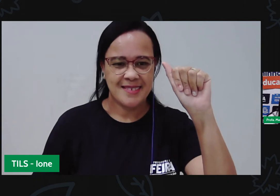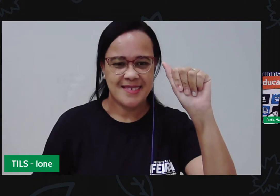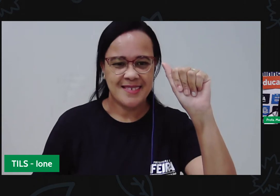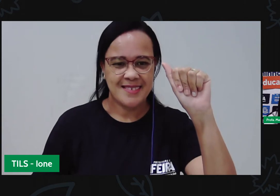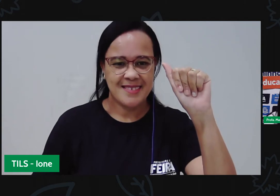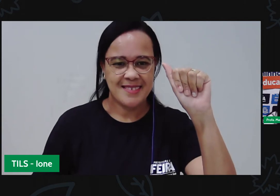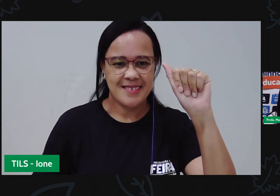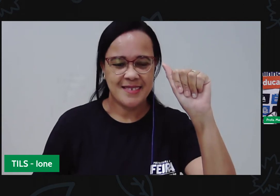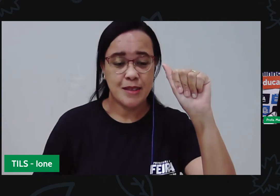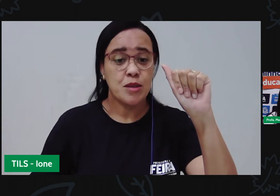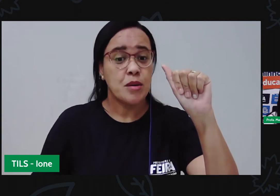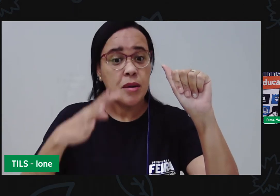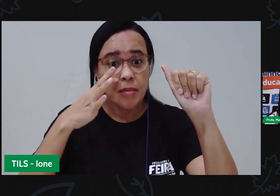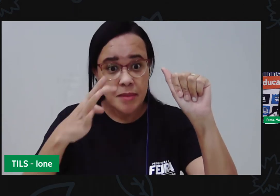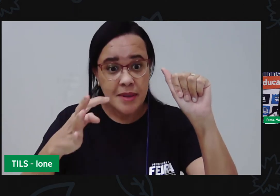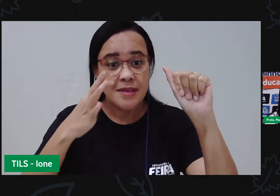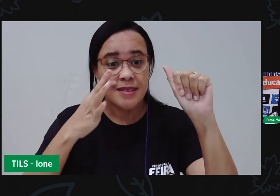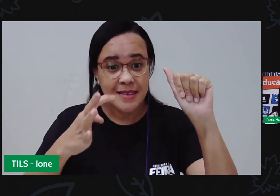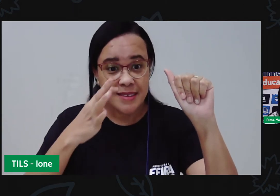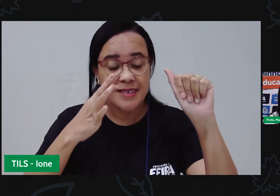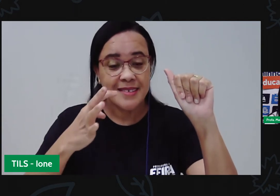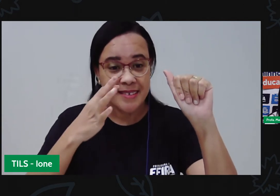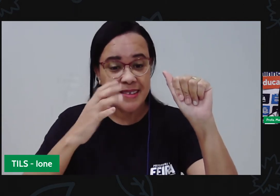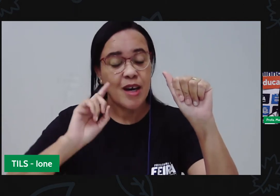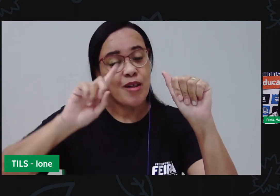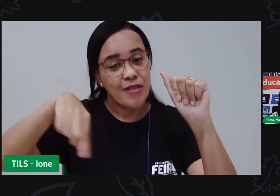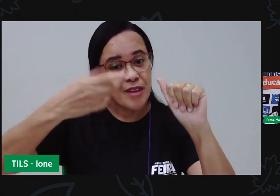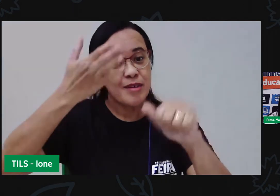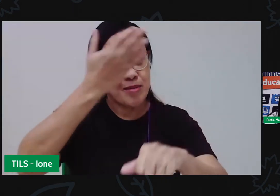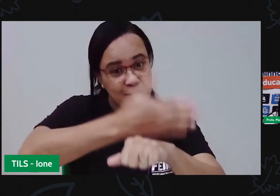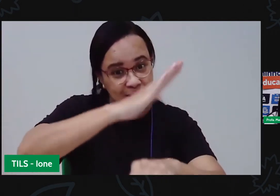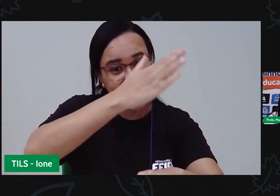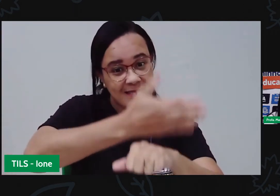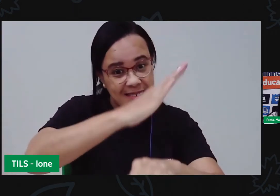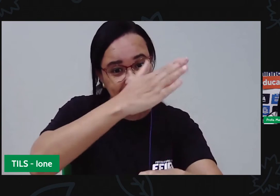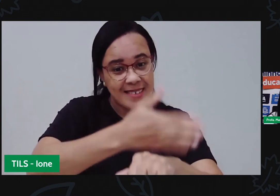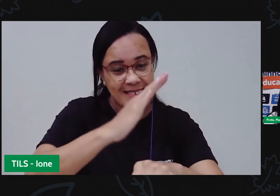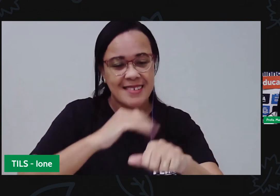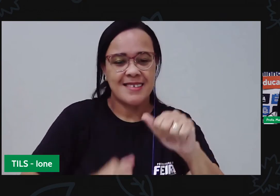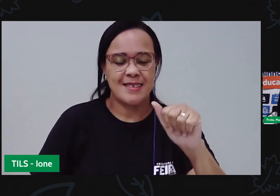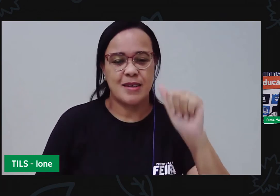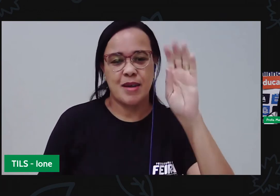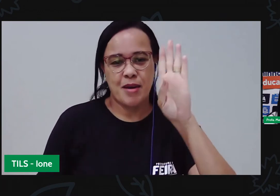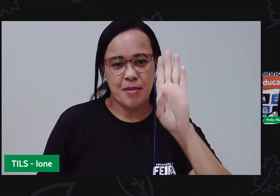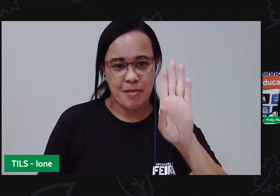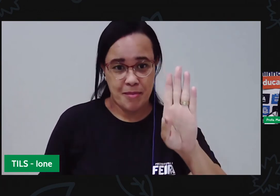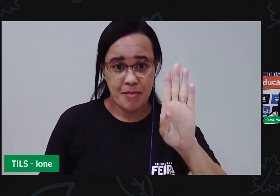Preste atenção, que depois a gente vai praticar. Agora a letra B.